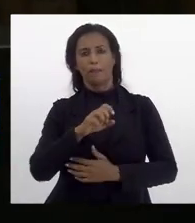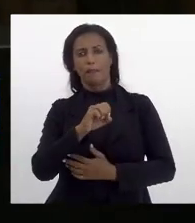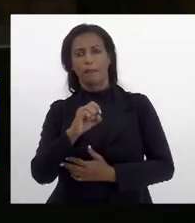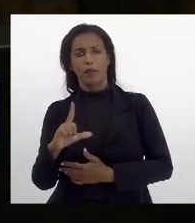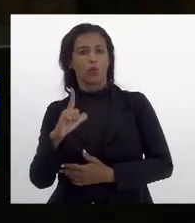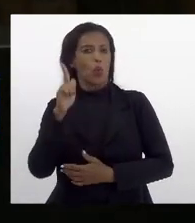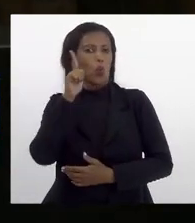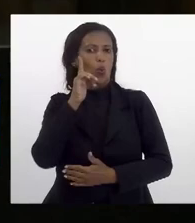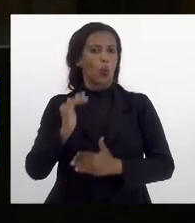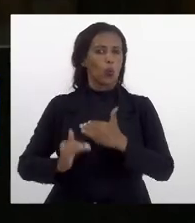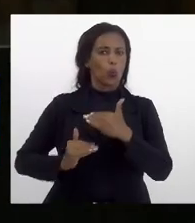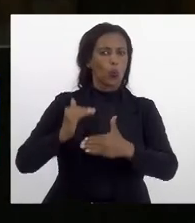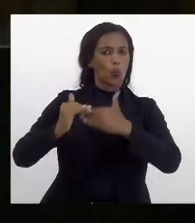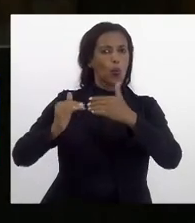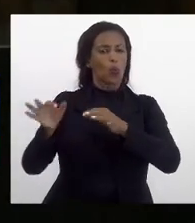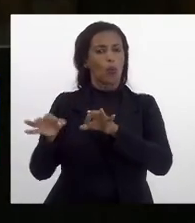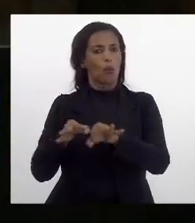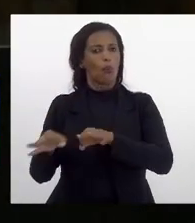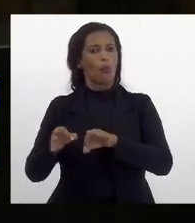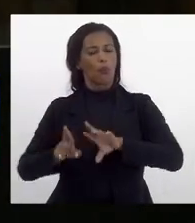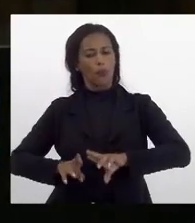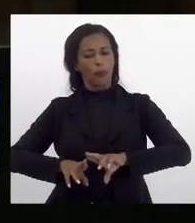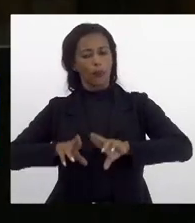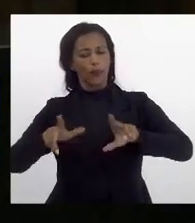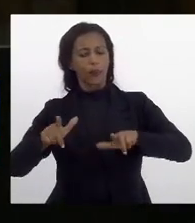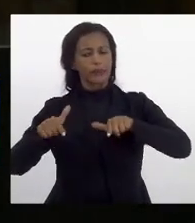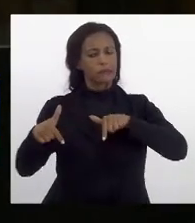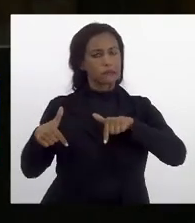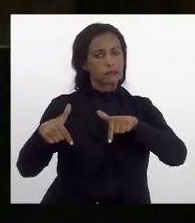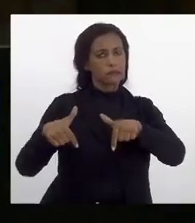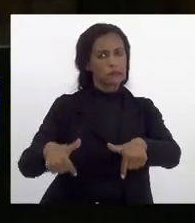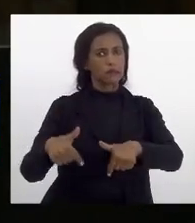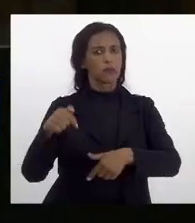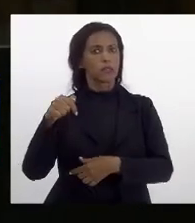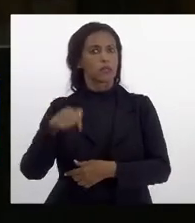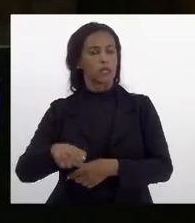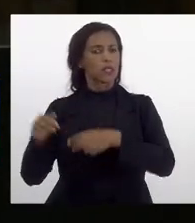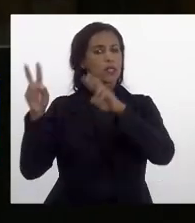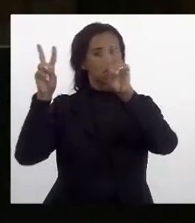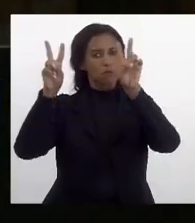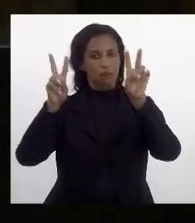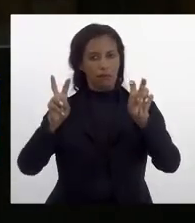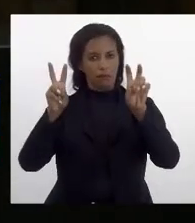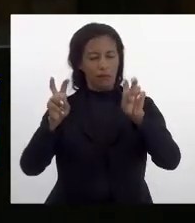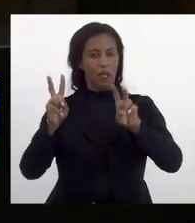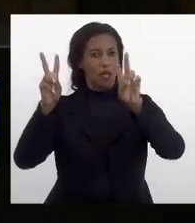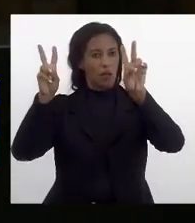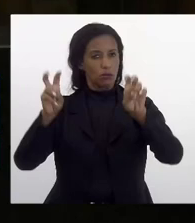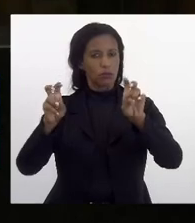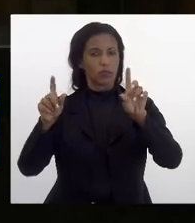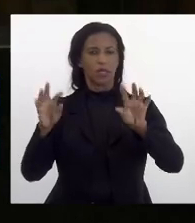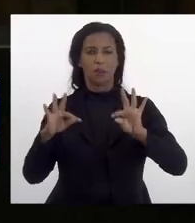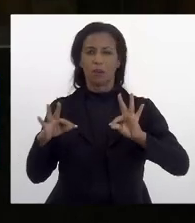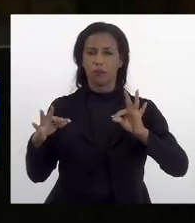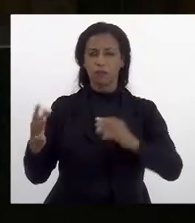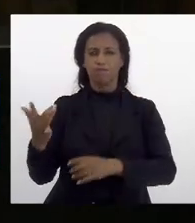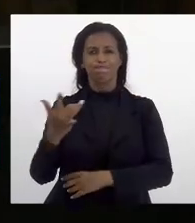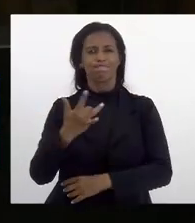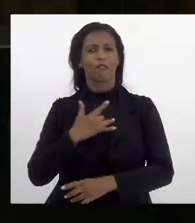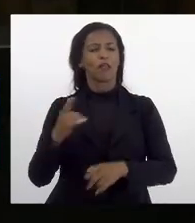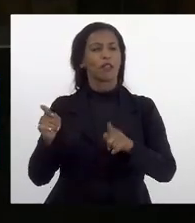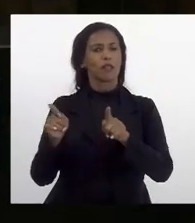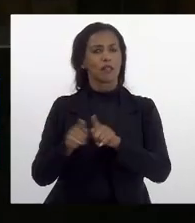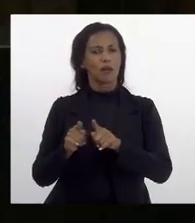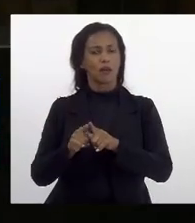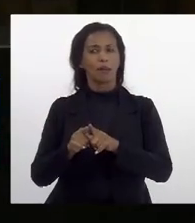construir uma forma diferenciada de atuação nesse tema esse é um tema tocado também pela